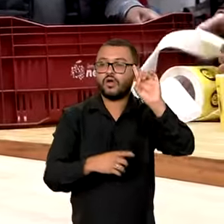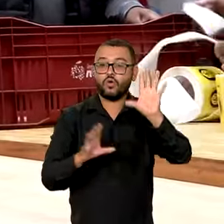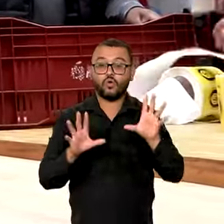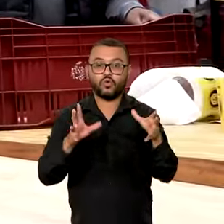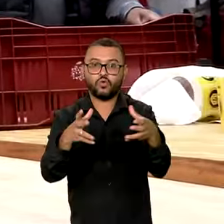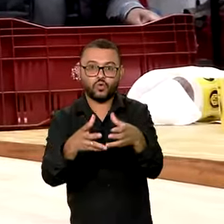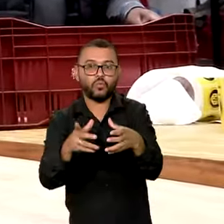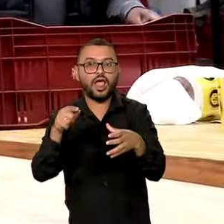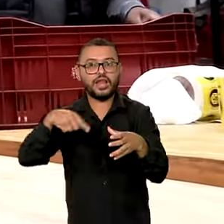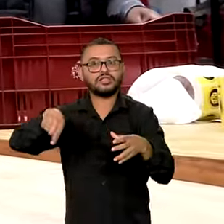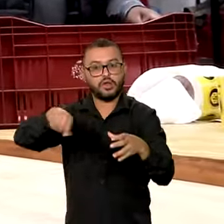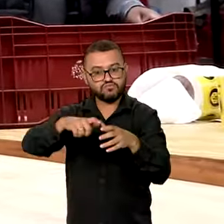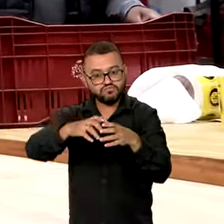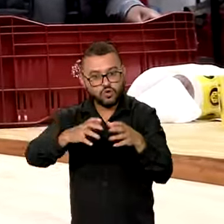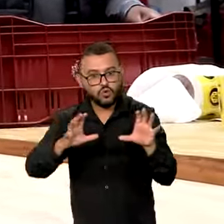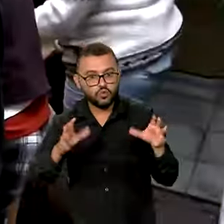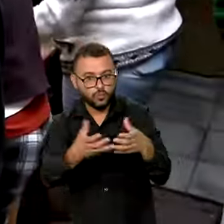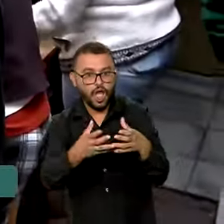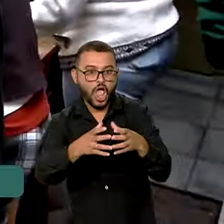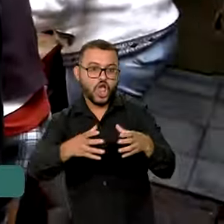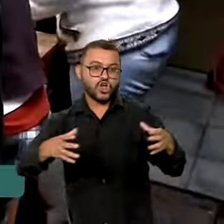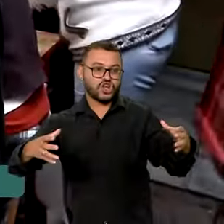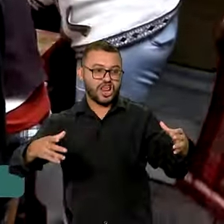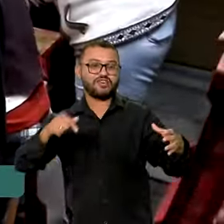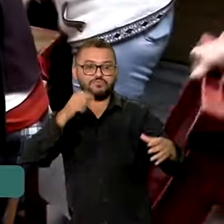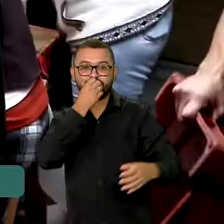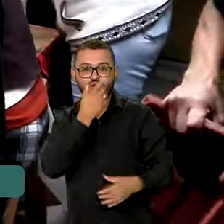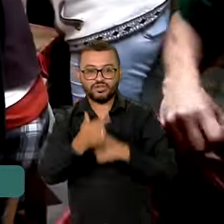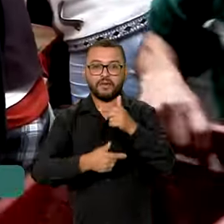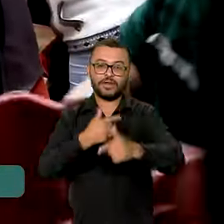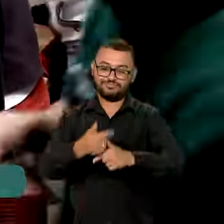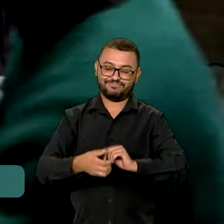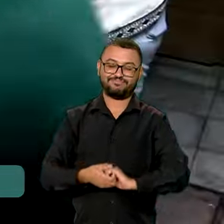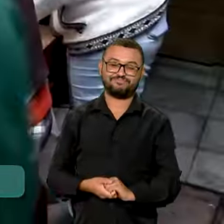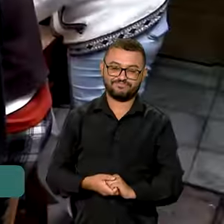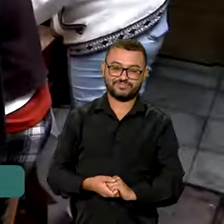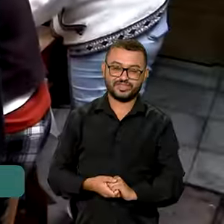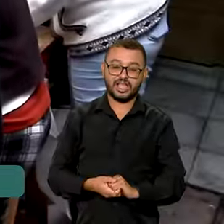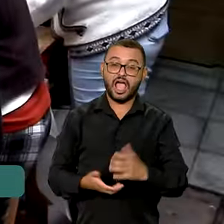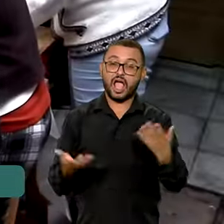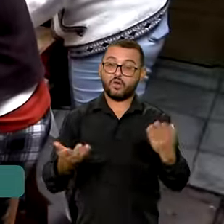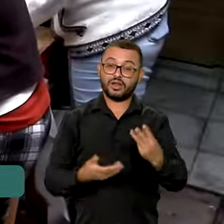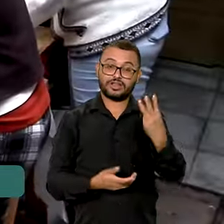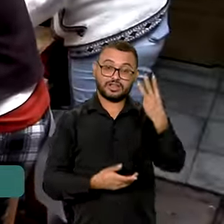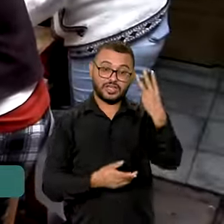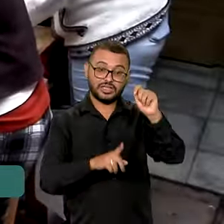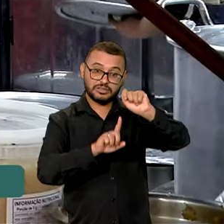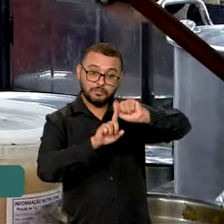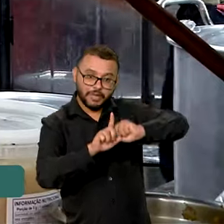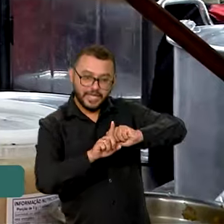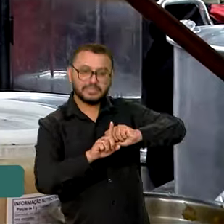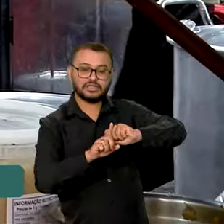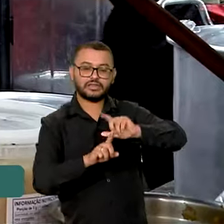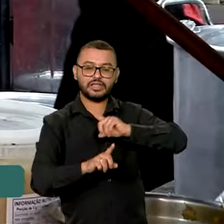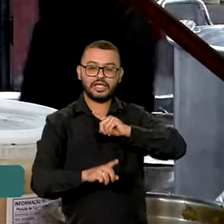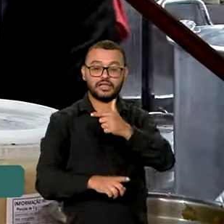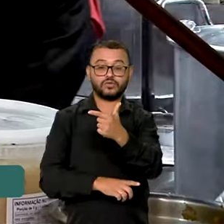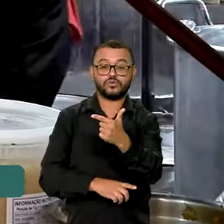de apoio é bem grande e a gente vem trabalhando desta maneira. Agora, por três meses, todas as